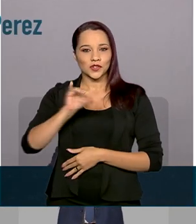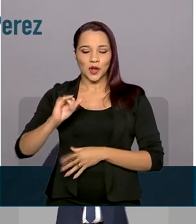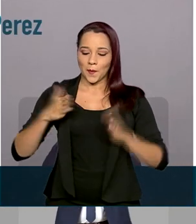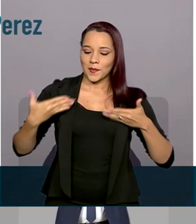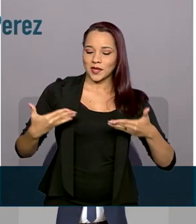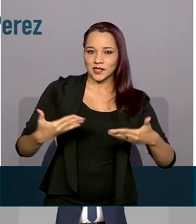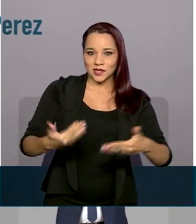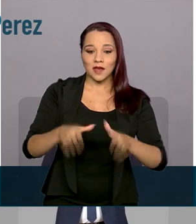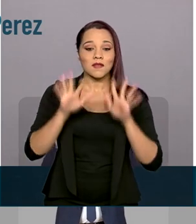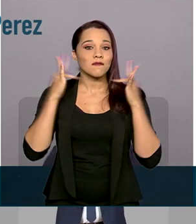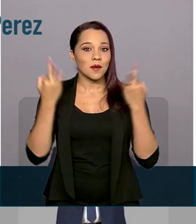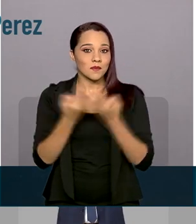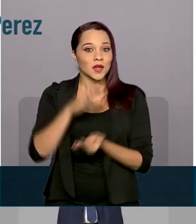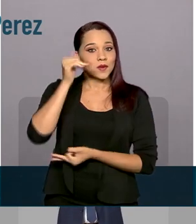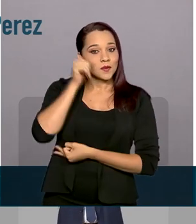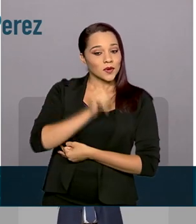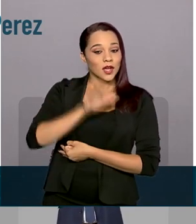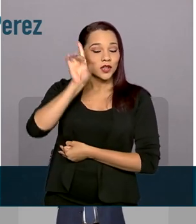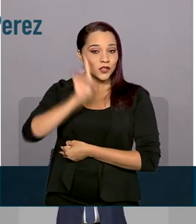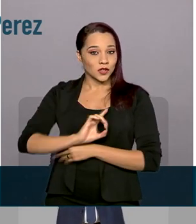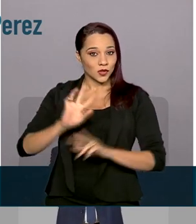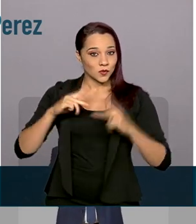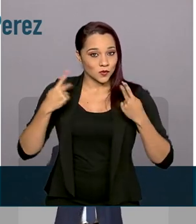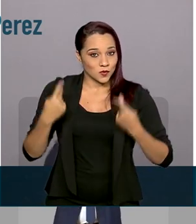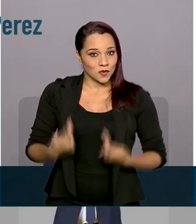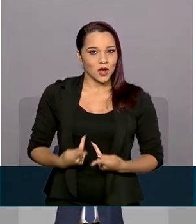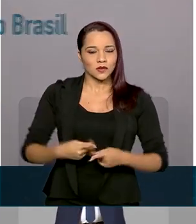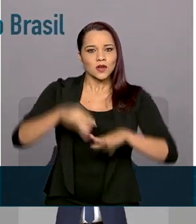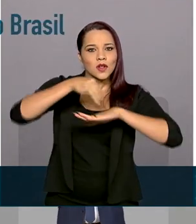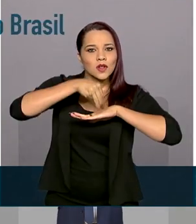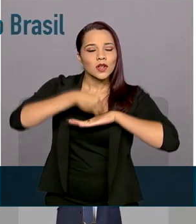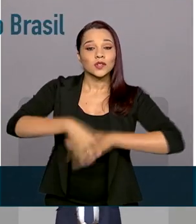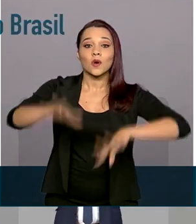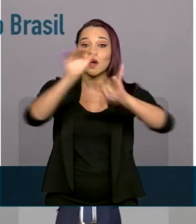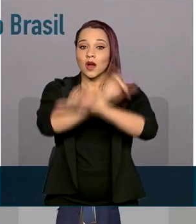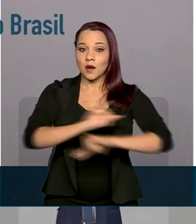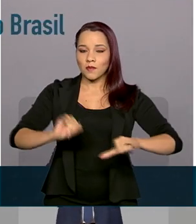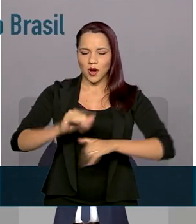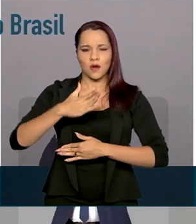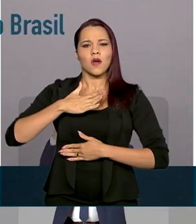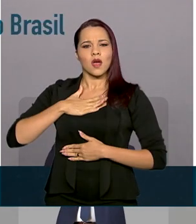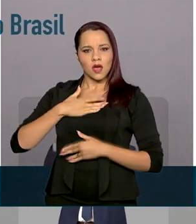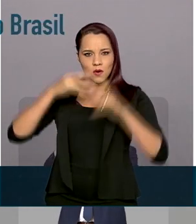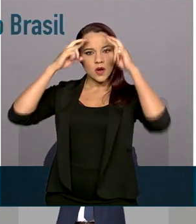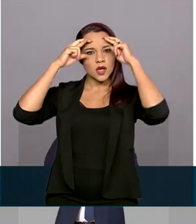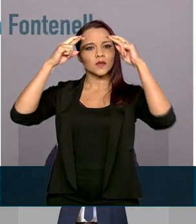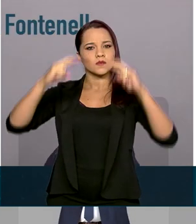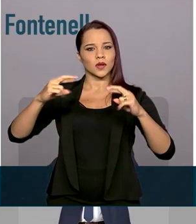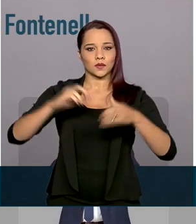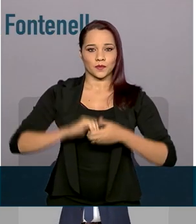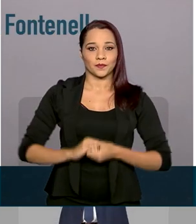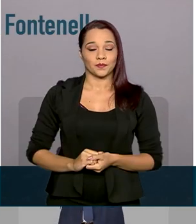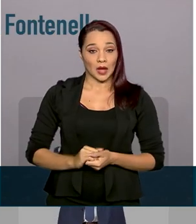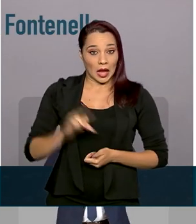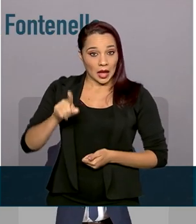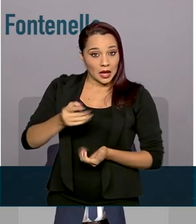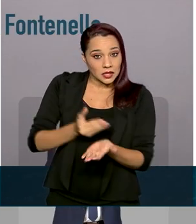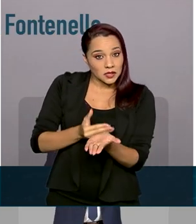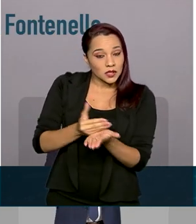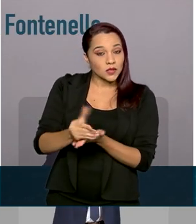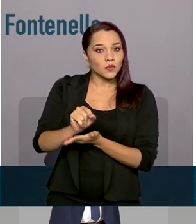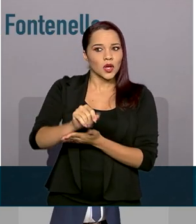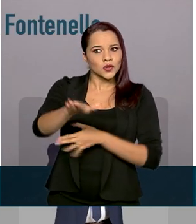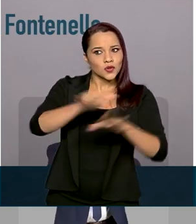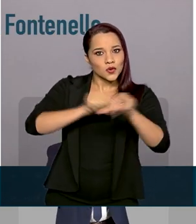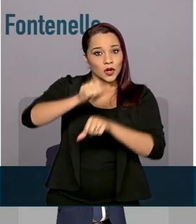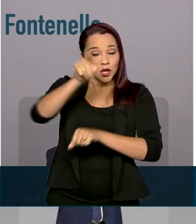Ministério da Família, Mulher e Direitos Humanos lançou a campanha Eu Respeito. A iniciativa é um chamado